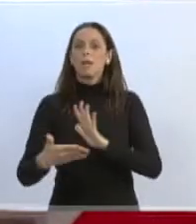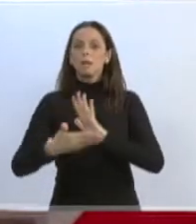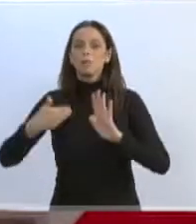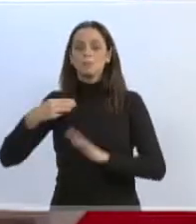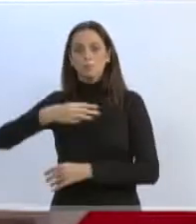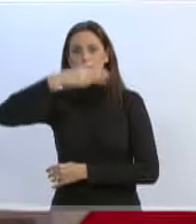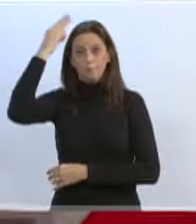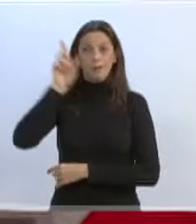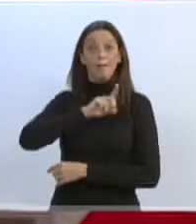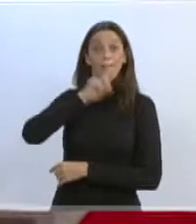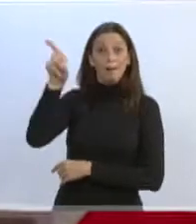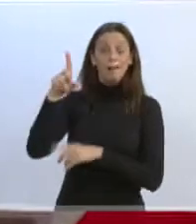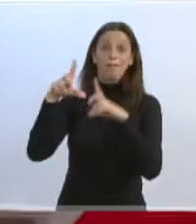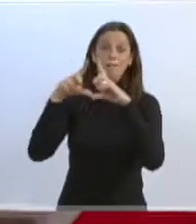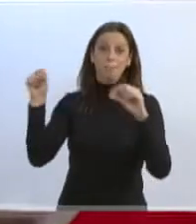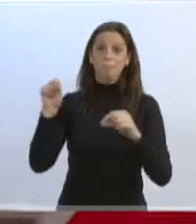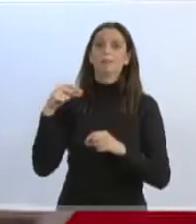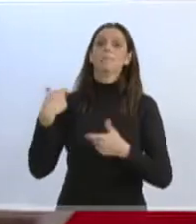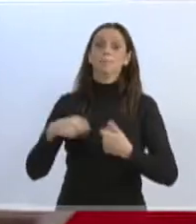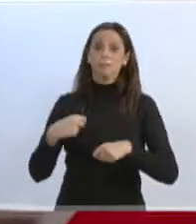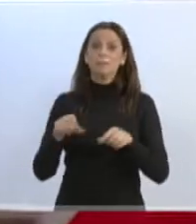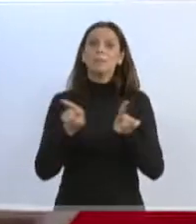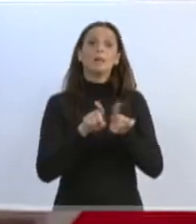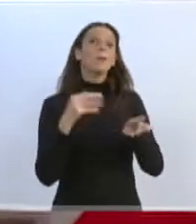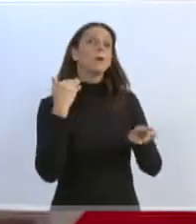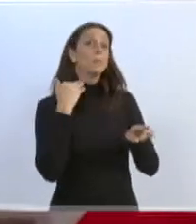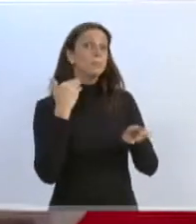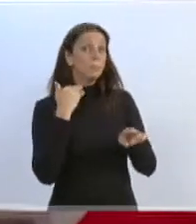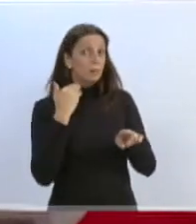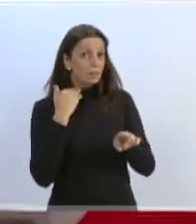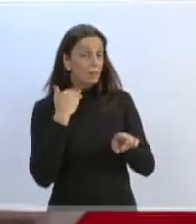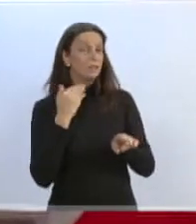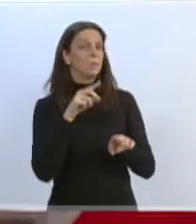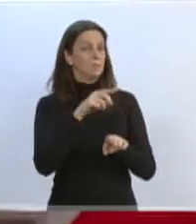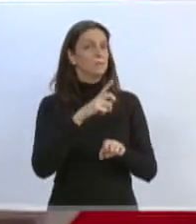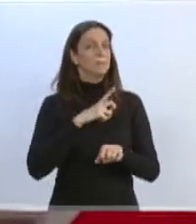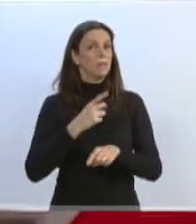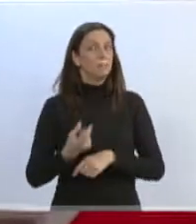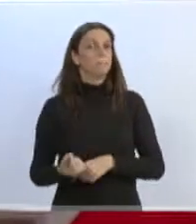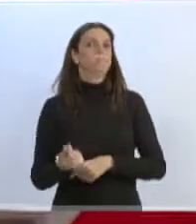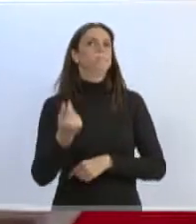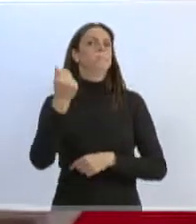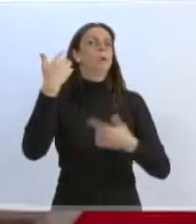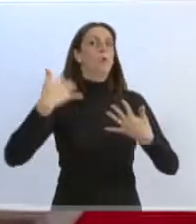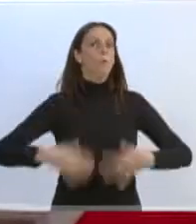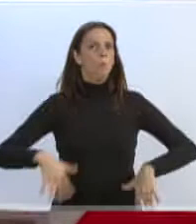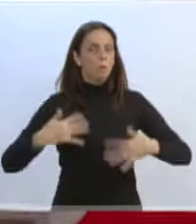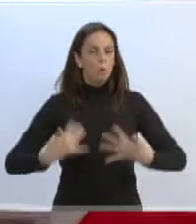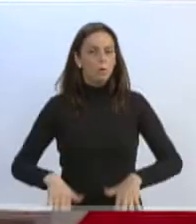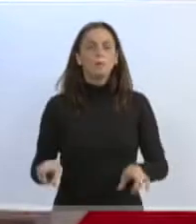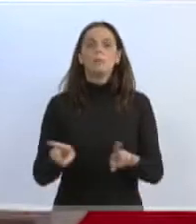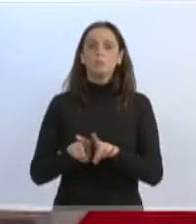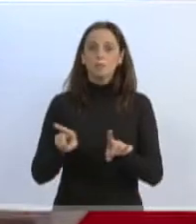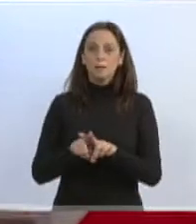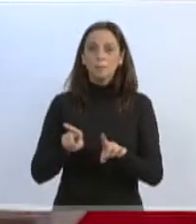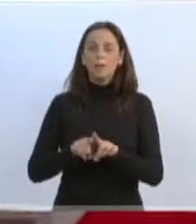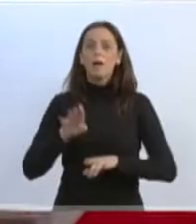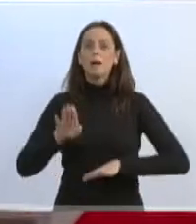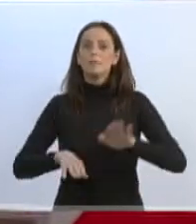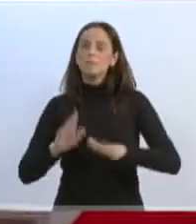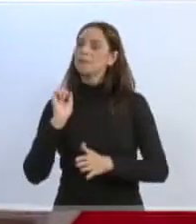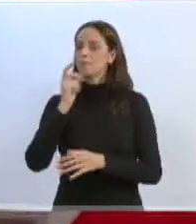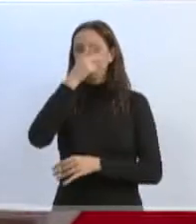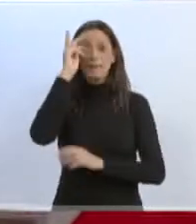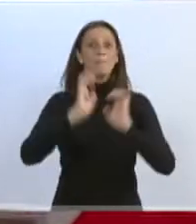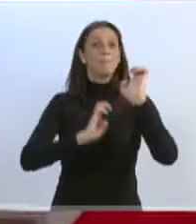começa por lá. Começa pelos banqueiros, pelos afortunados, as grandes fortunas, começa pela cobrança da grande sonegação que existe nesse país,